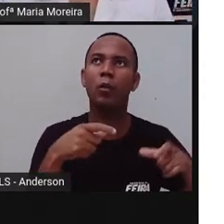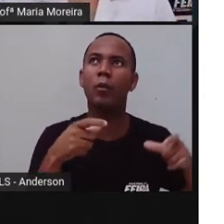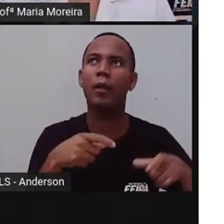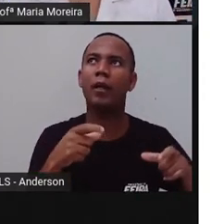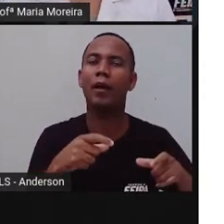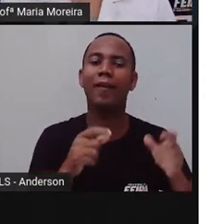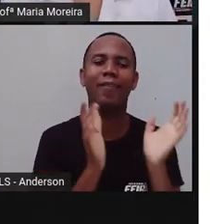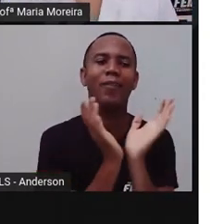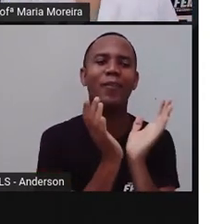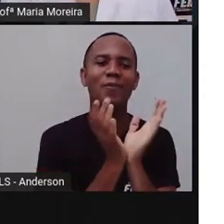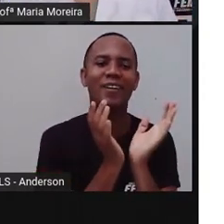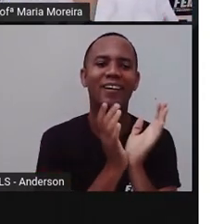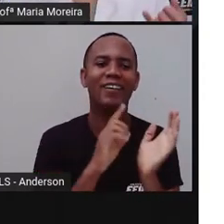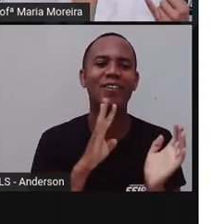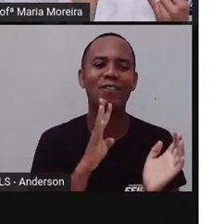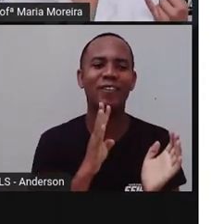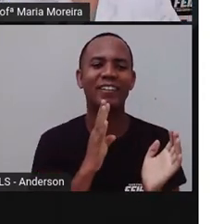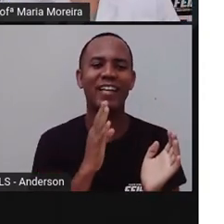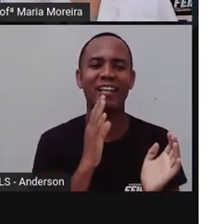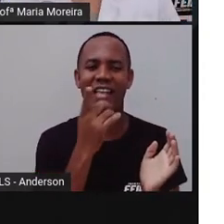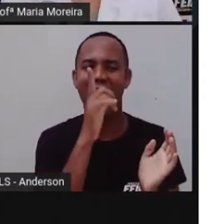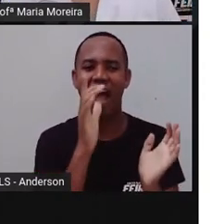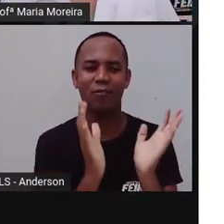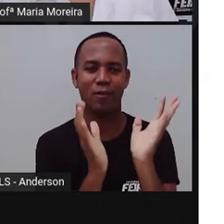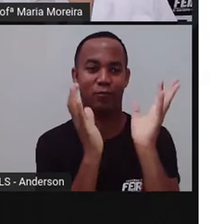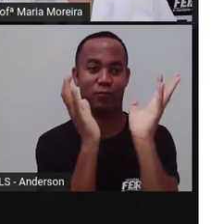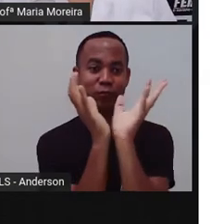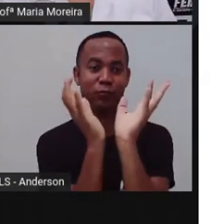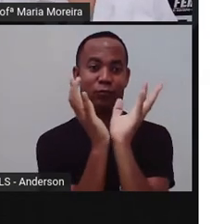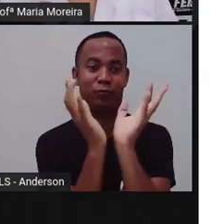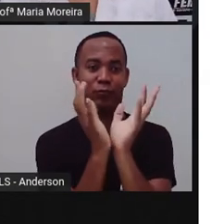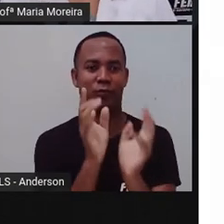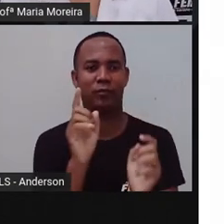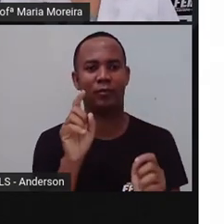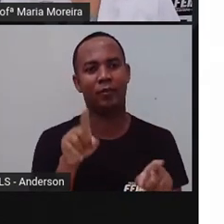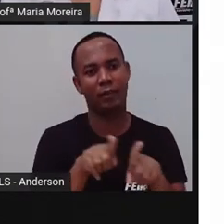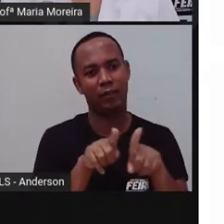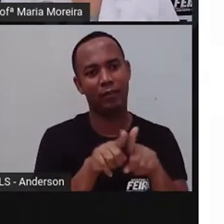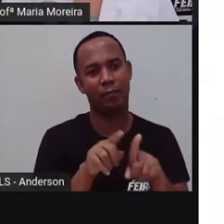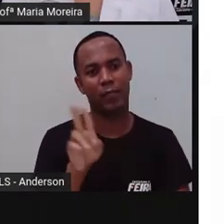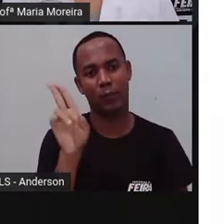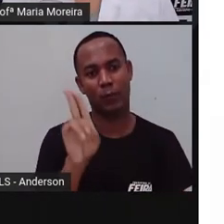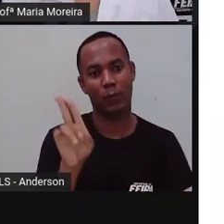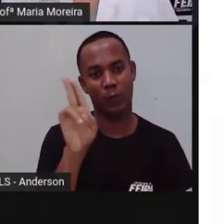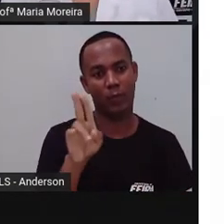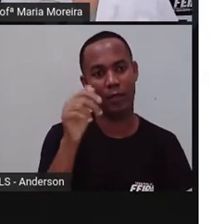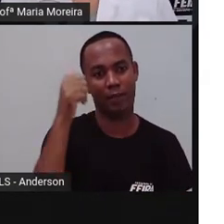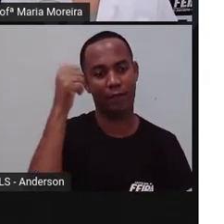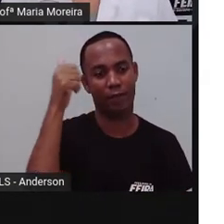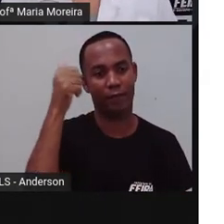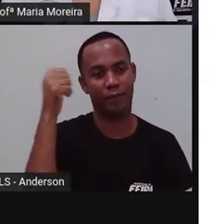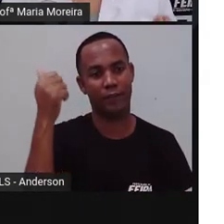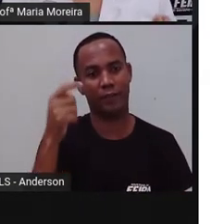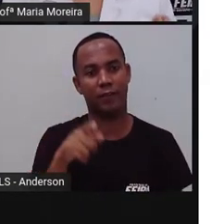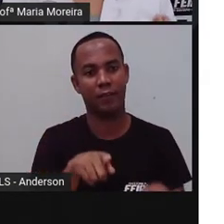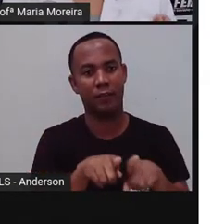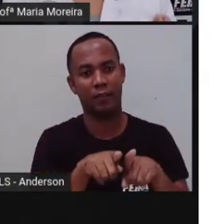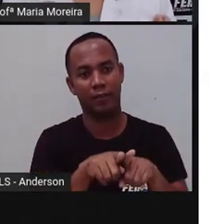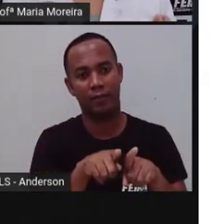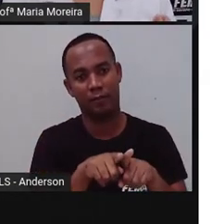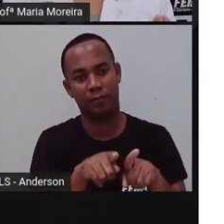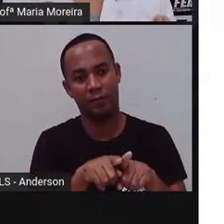tem a Caixa d'água do Tomba, a gente vai ter o quê? A UFs, a gente vai ter o museu, né, regional, vai ter o museu